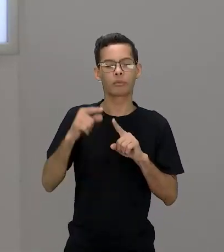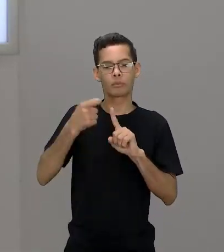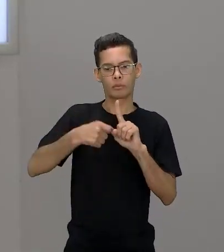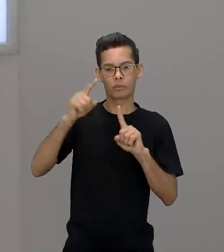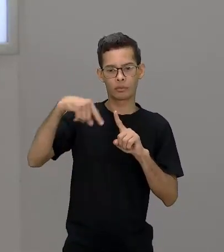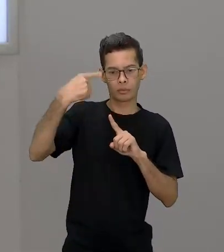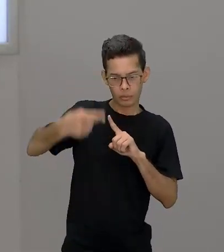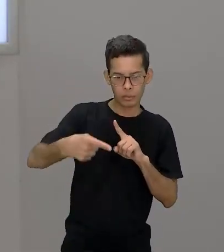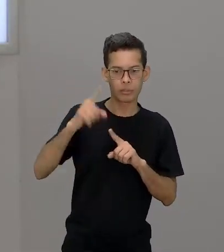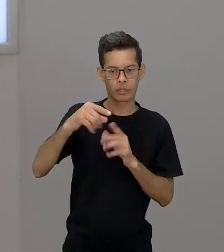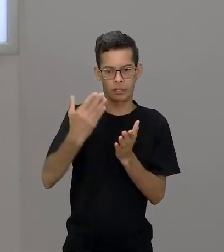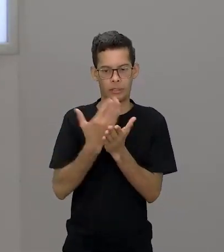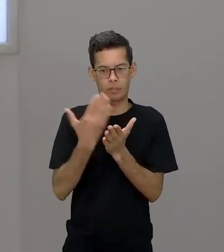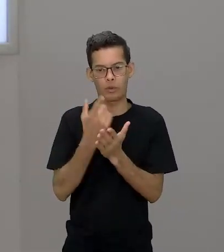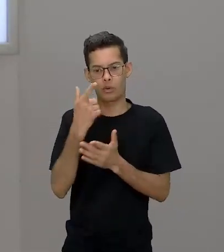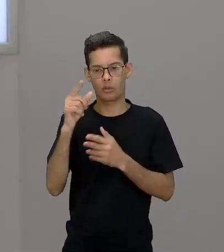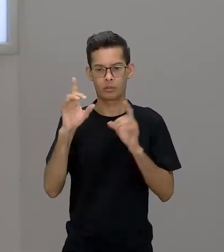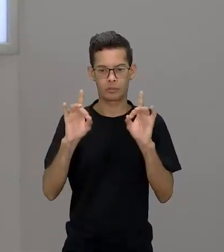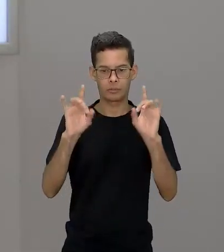o Fahrenheit 451.